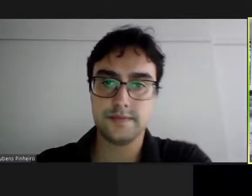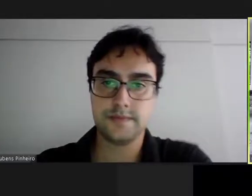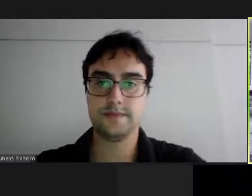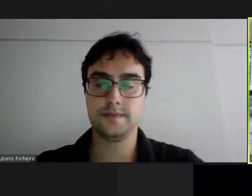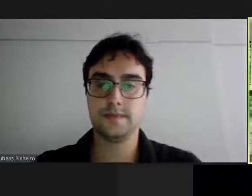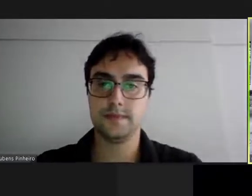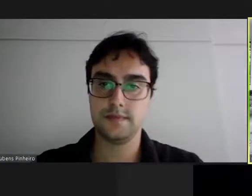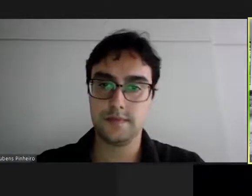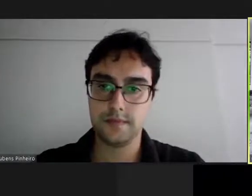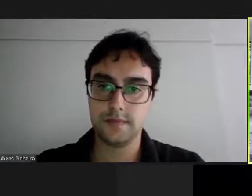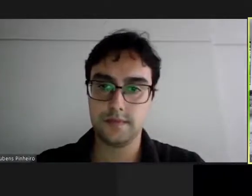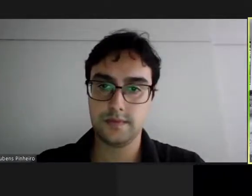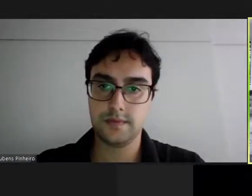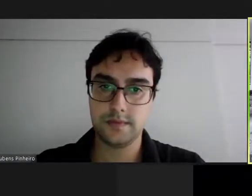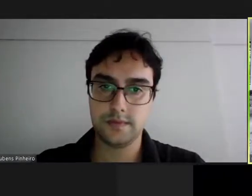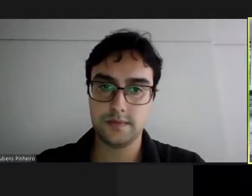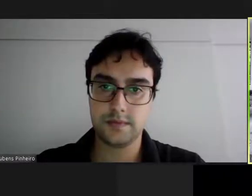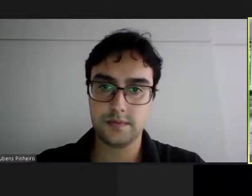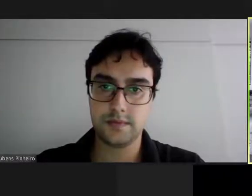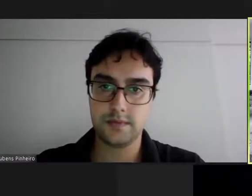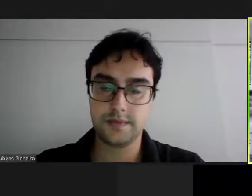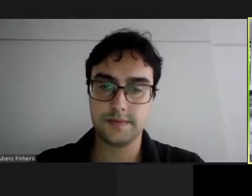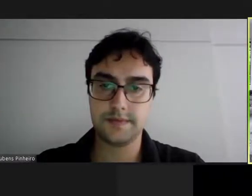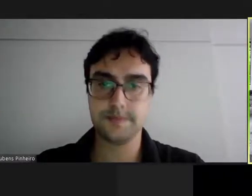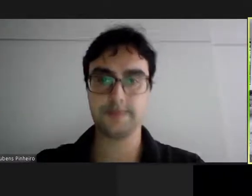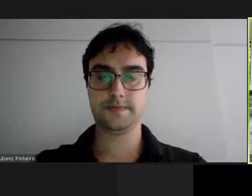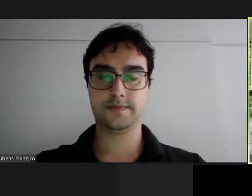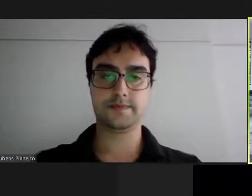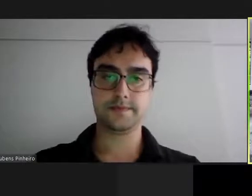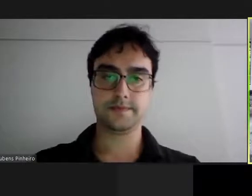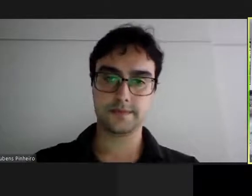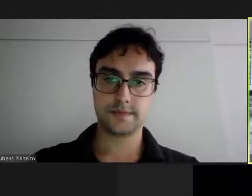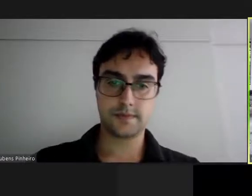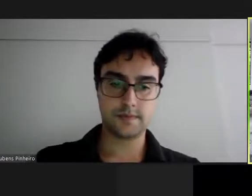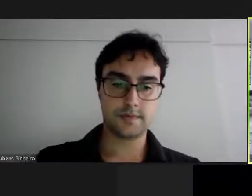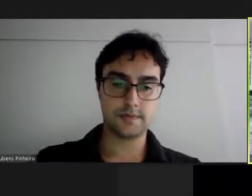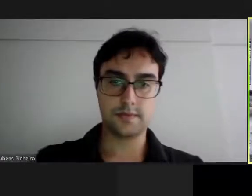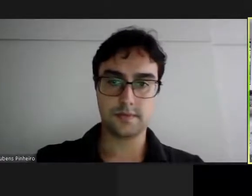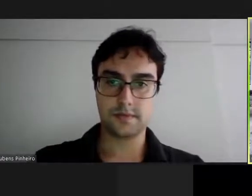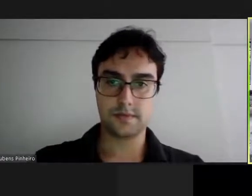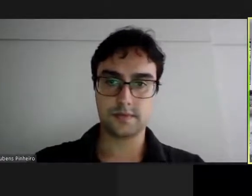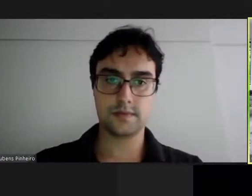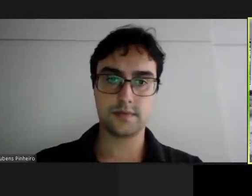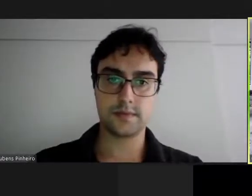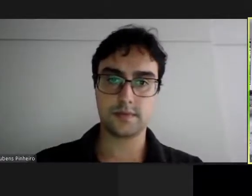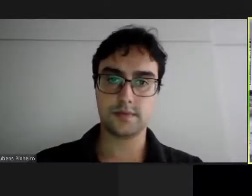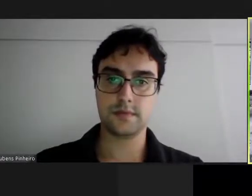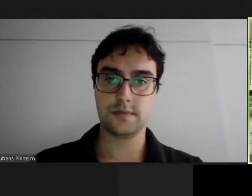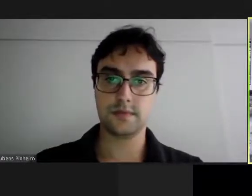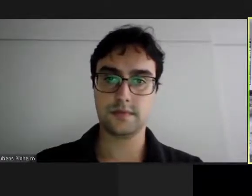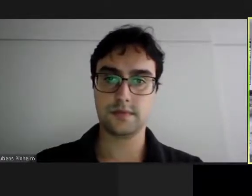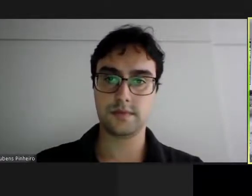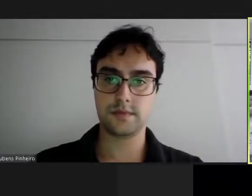aqui é para ontem, né, doutor? Fazer na forma de ofício e aí eu vou pedir para os colegas, acho que agora não vai dar tempo, mas